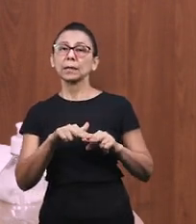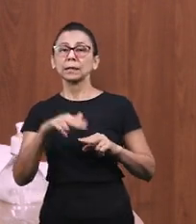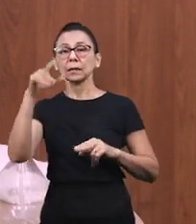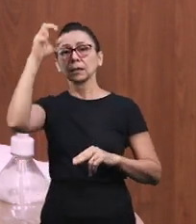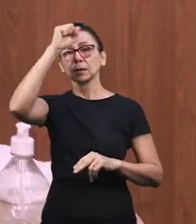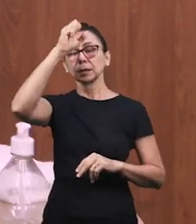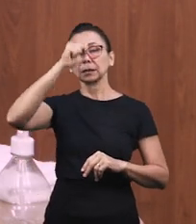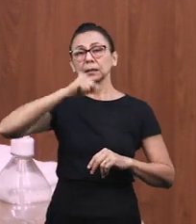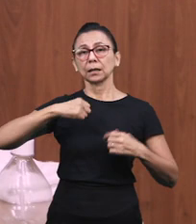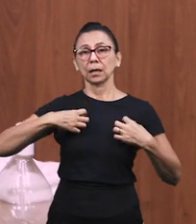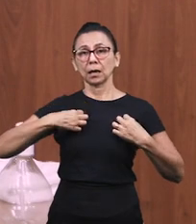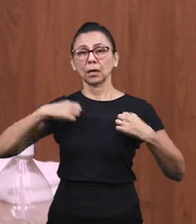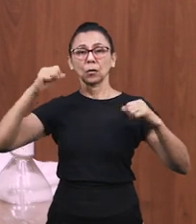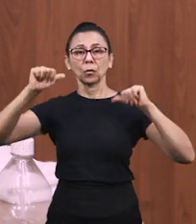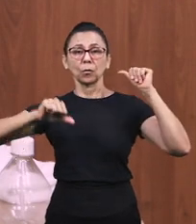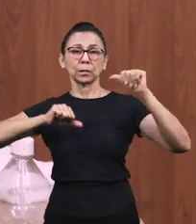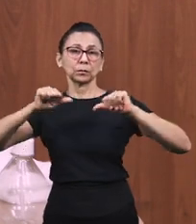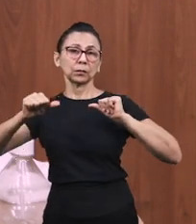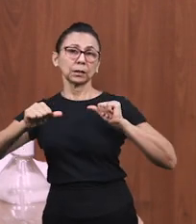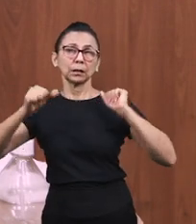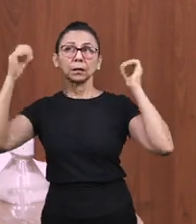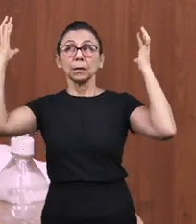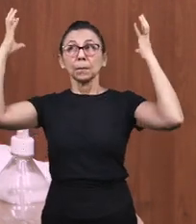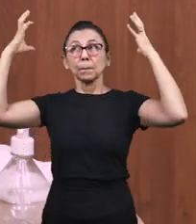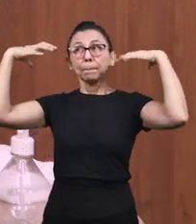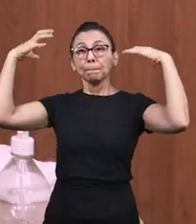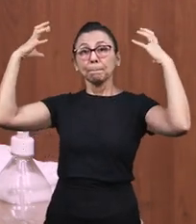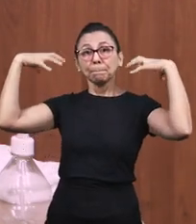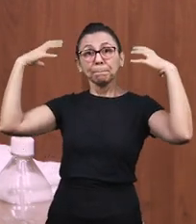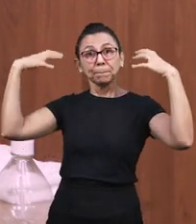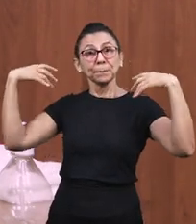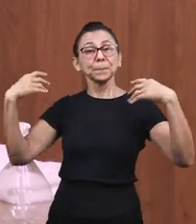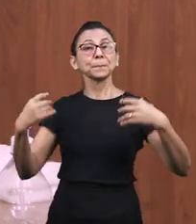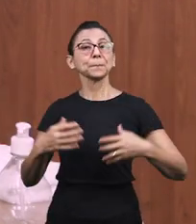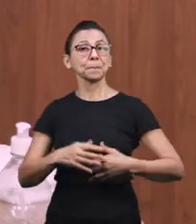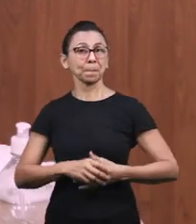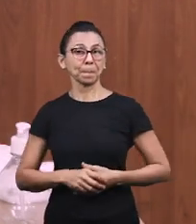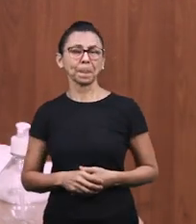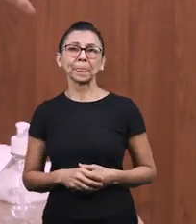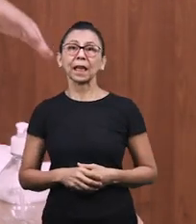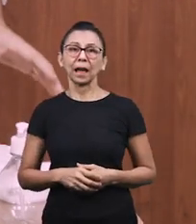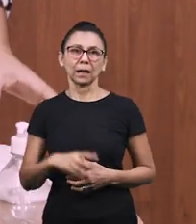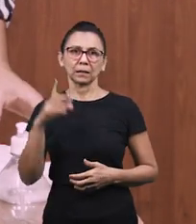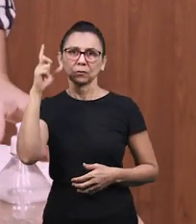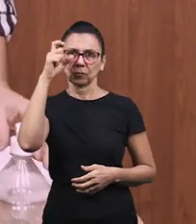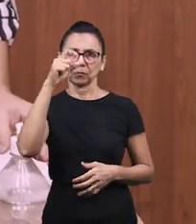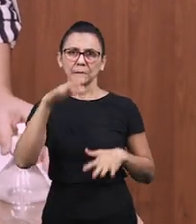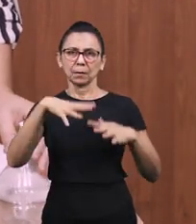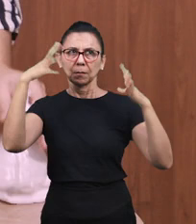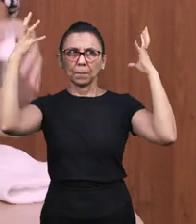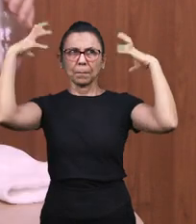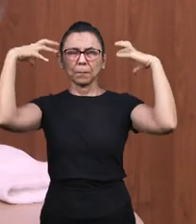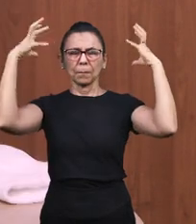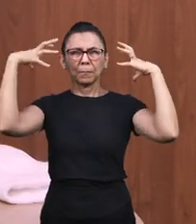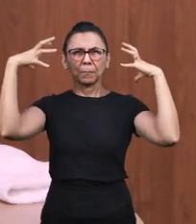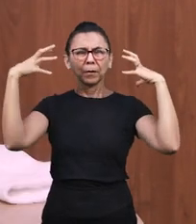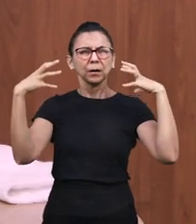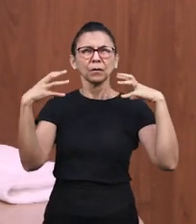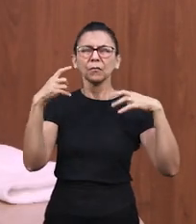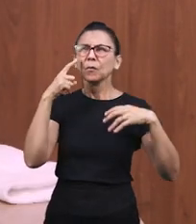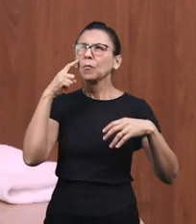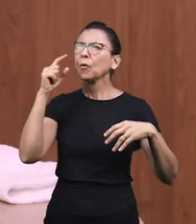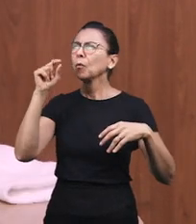mãos, de trocar roupa, de tomar banho. E no banho, as crianças têm, às vezes, uma dificuldade para conseguir